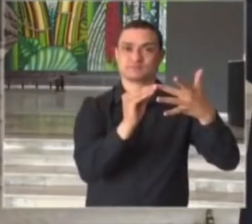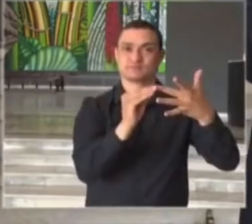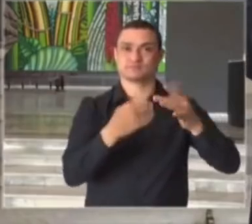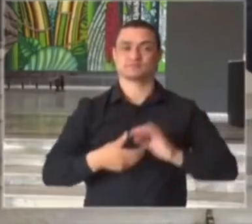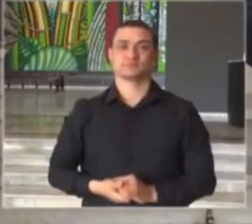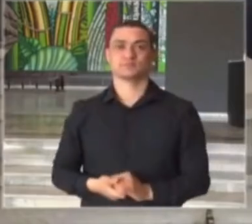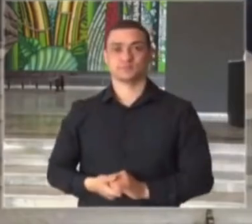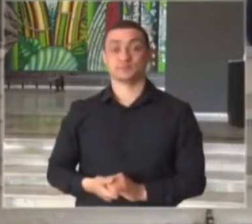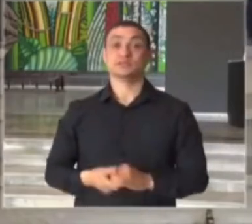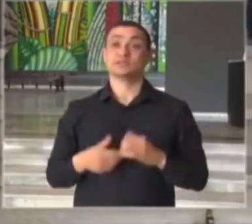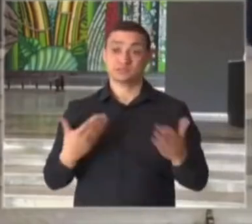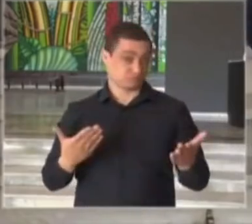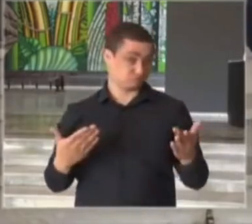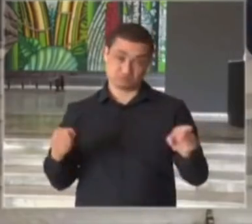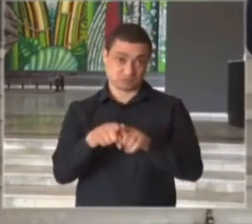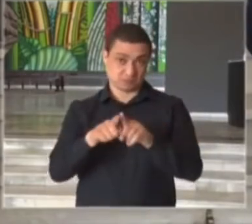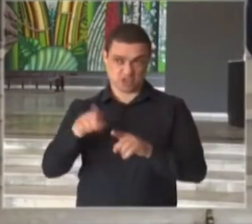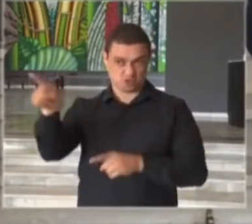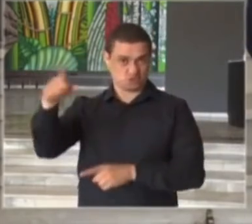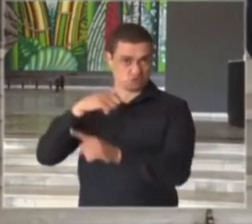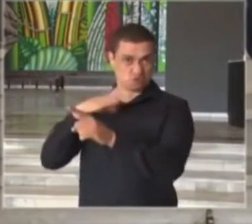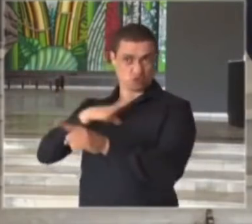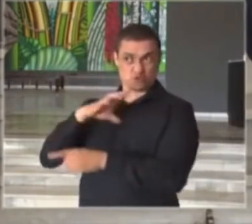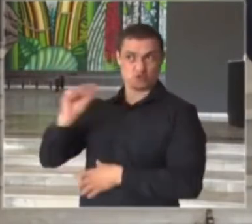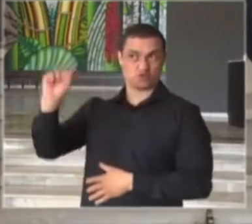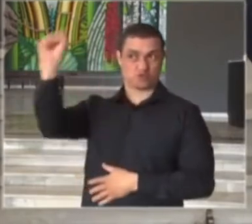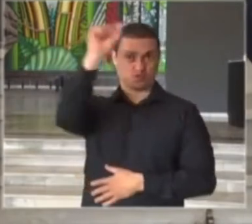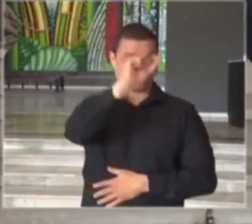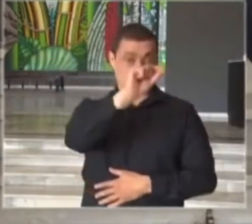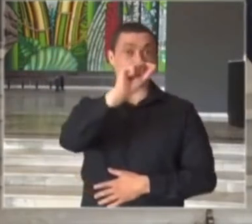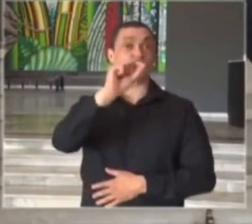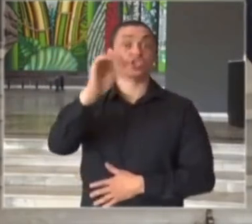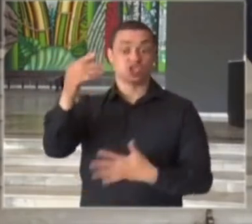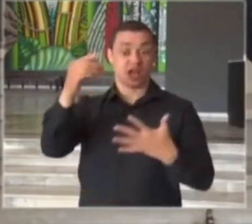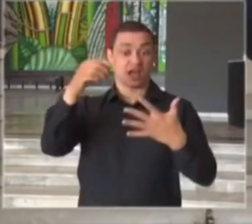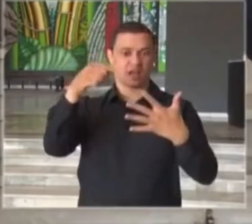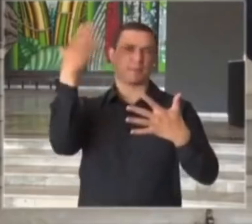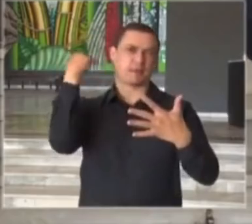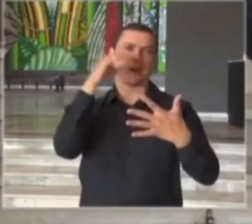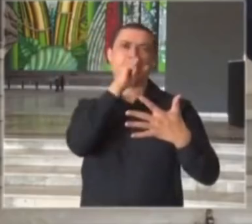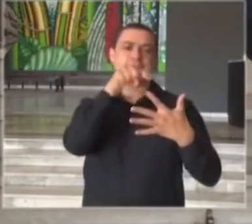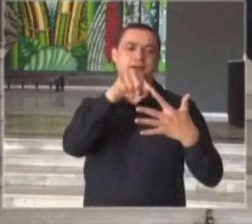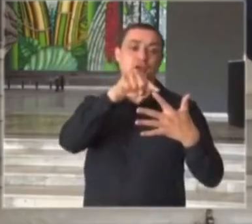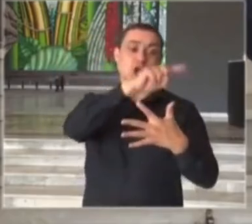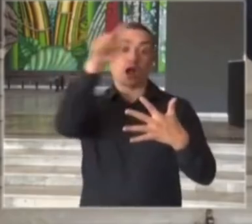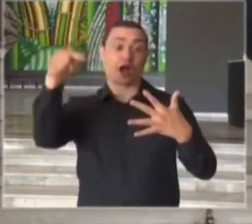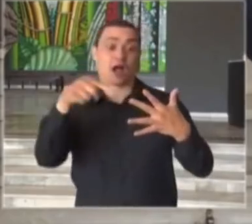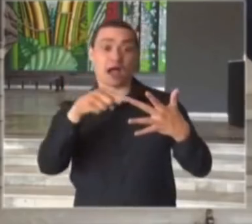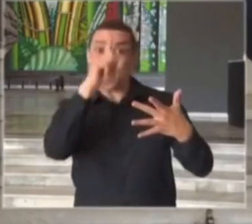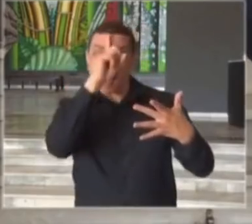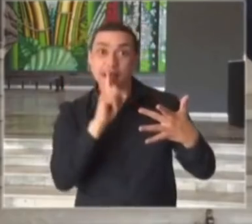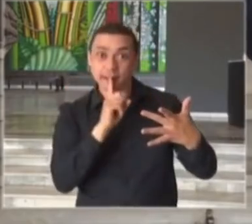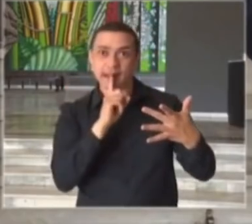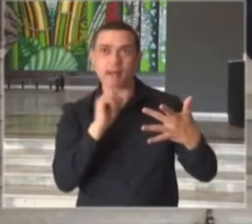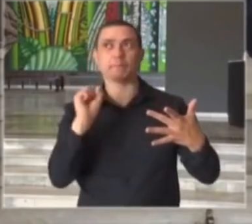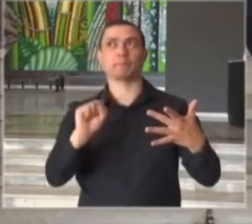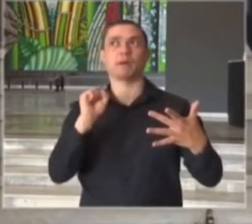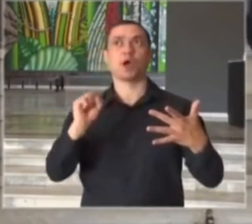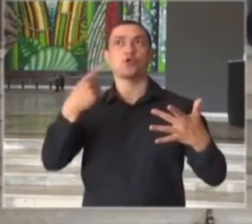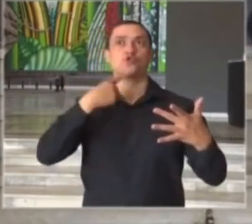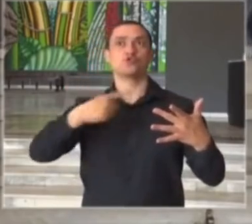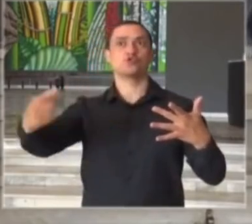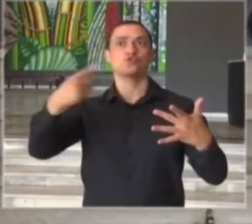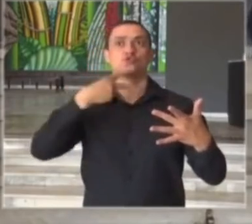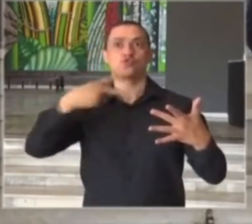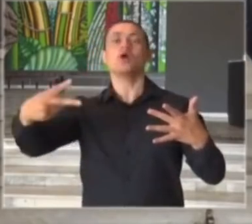Plano São Paulo. E todo e qualquer município e região que entrar na fase amarela, após duas semanas, poderá